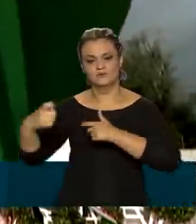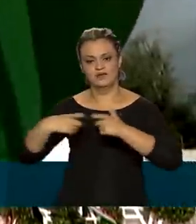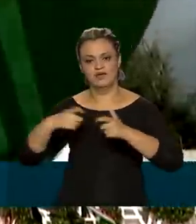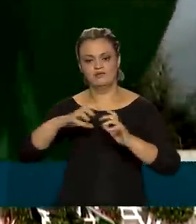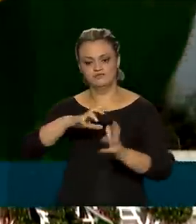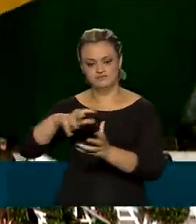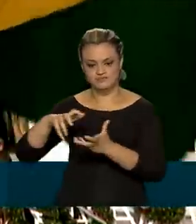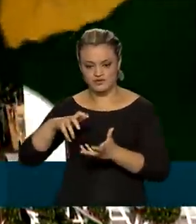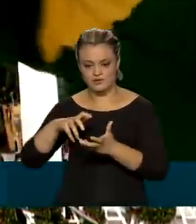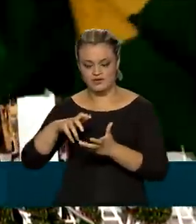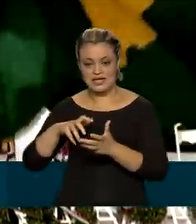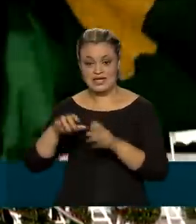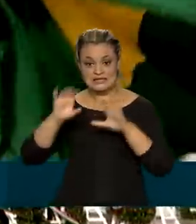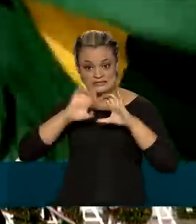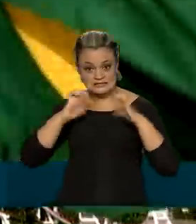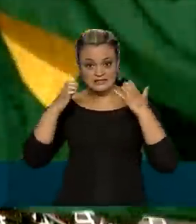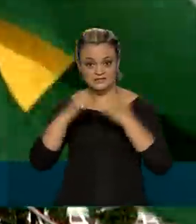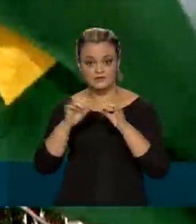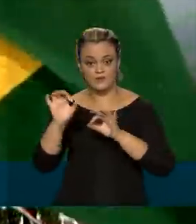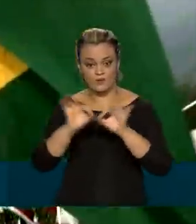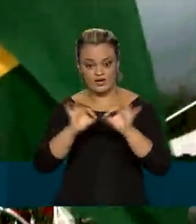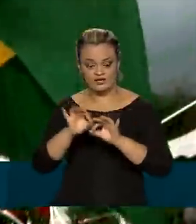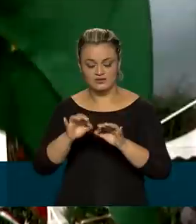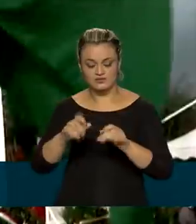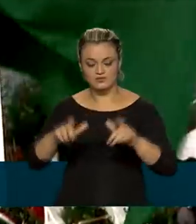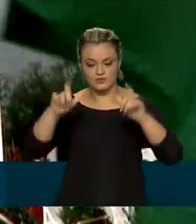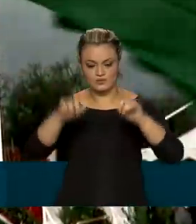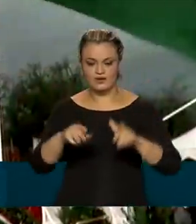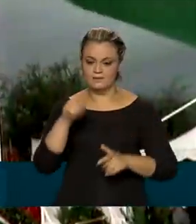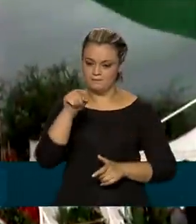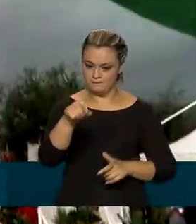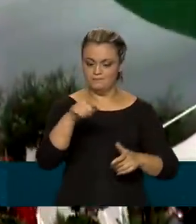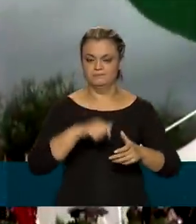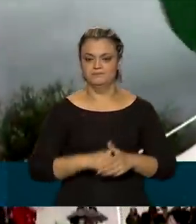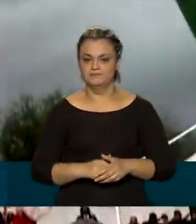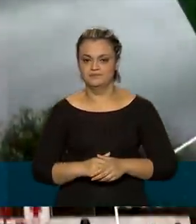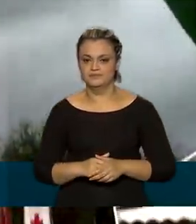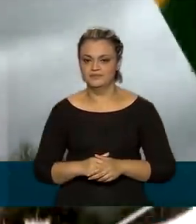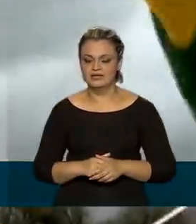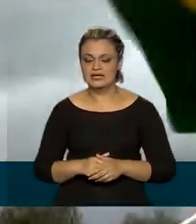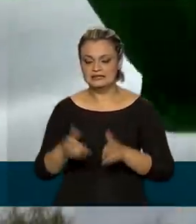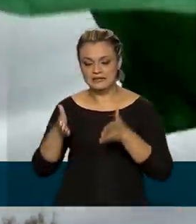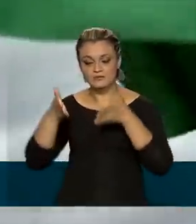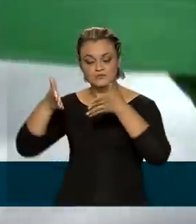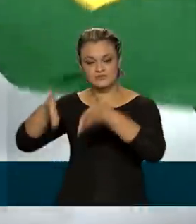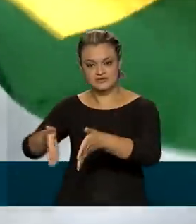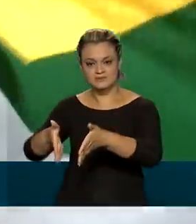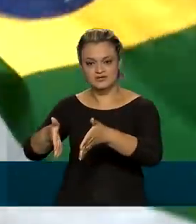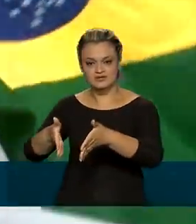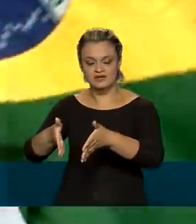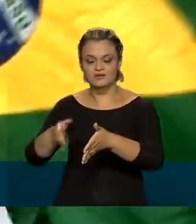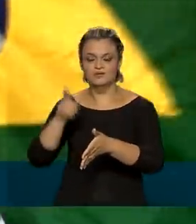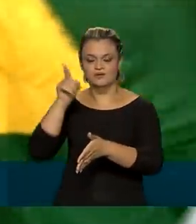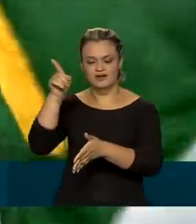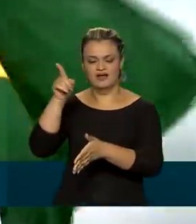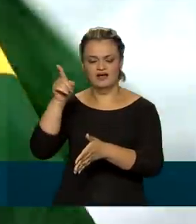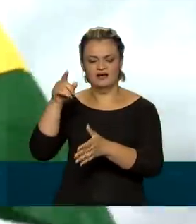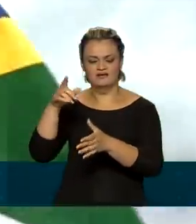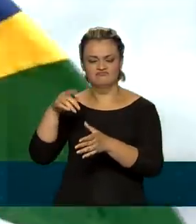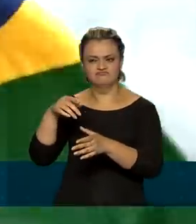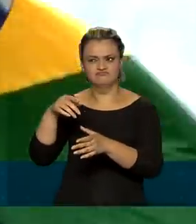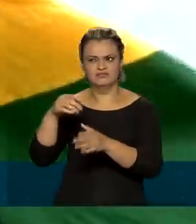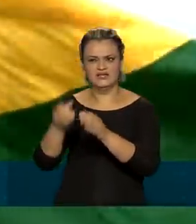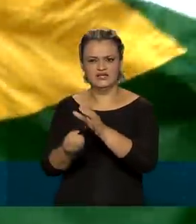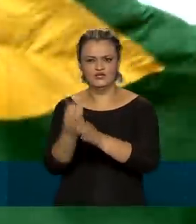Guerra Mundial. O evento foi realizado no Monumento Votivo Militar. O Cemitério Brasileiro de Pistoia foi criado em